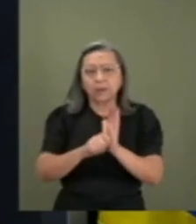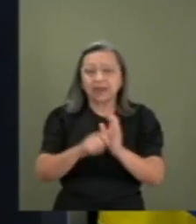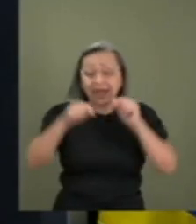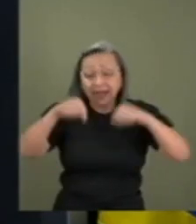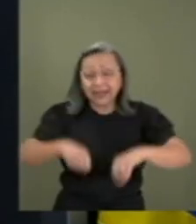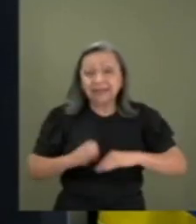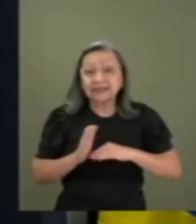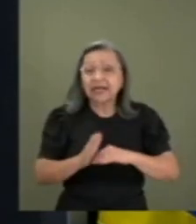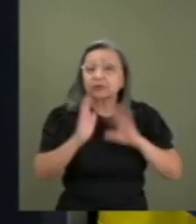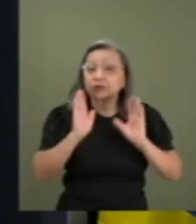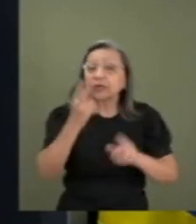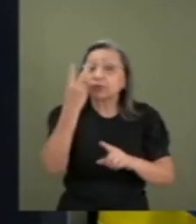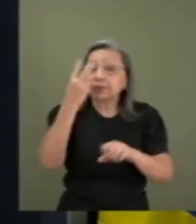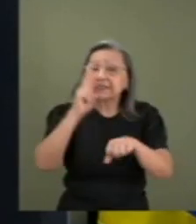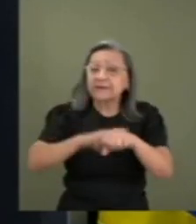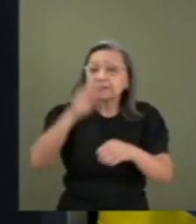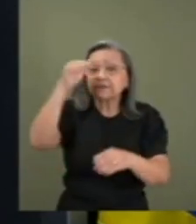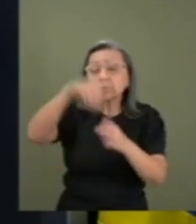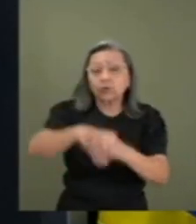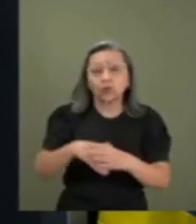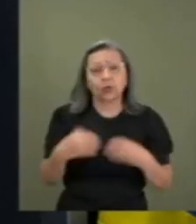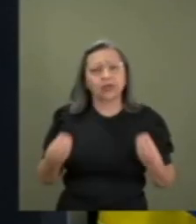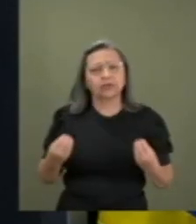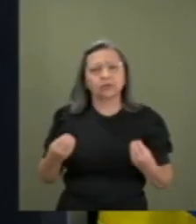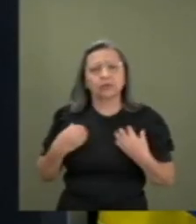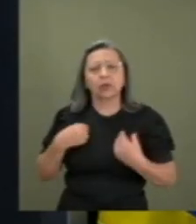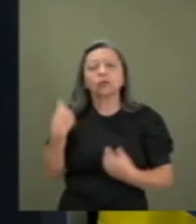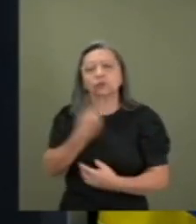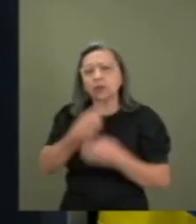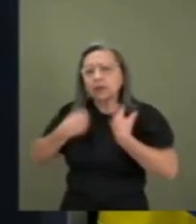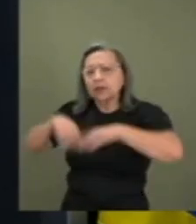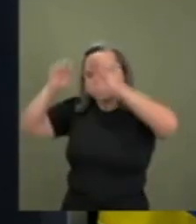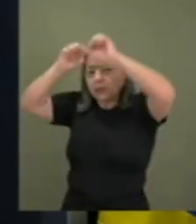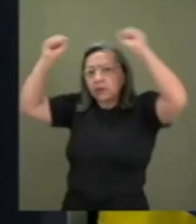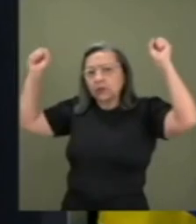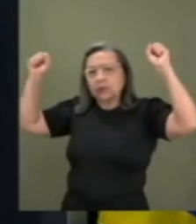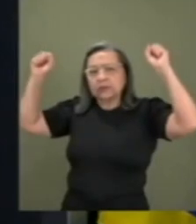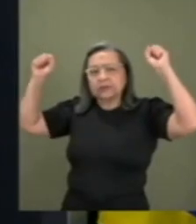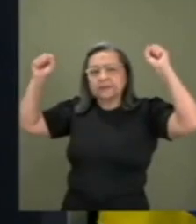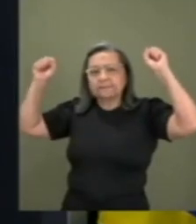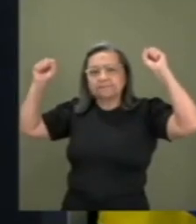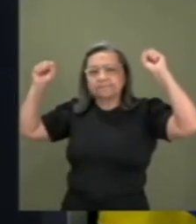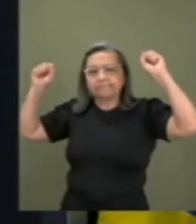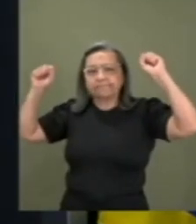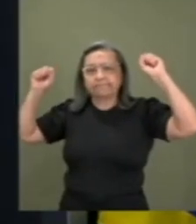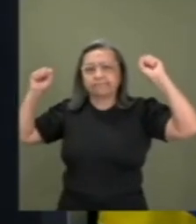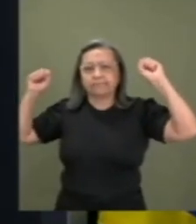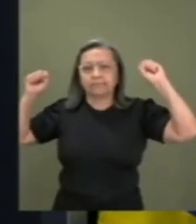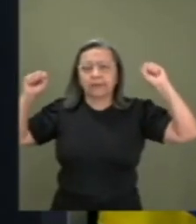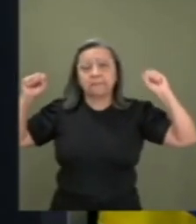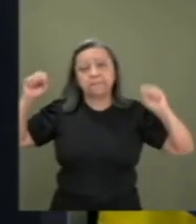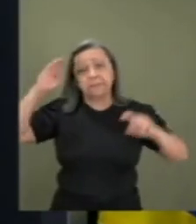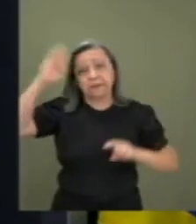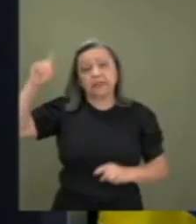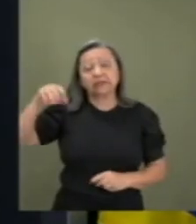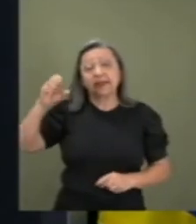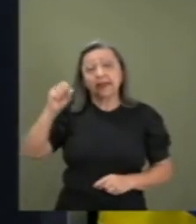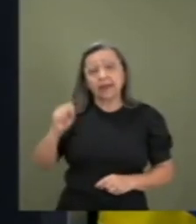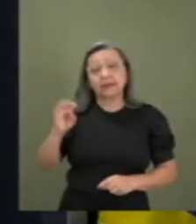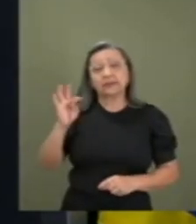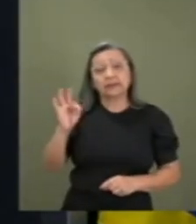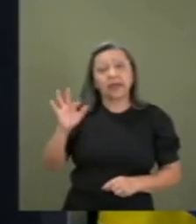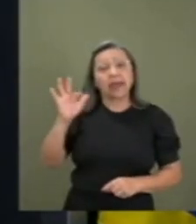os nossos tribunais superiores, especialmente o SDF, não têm